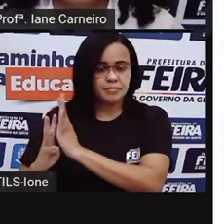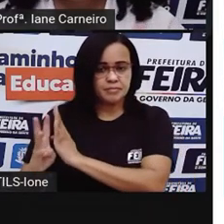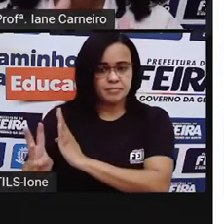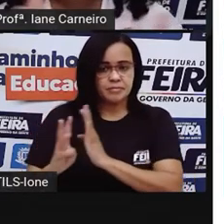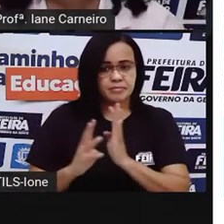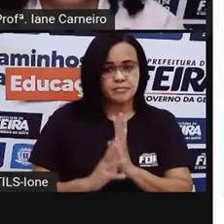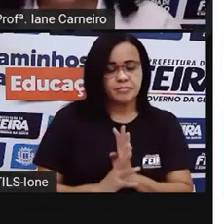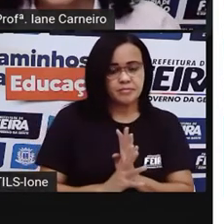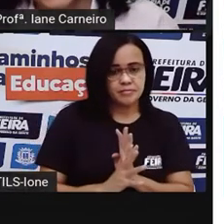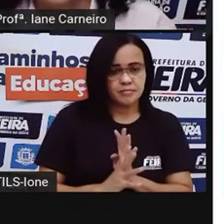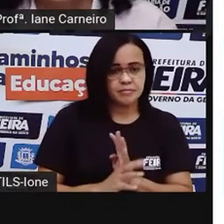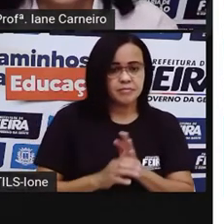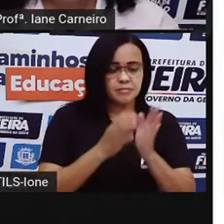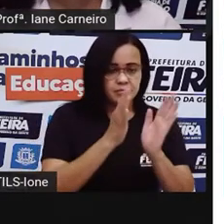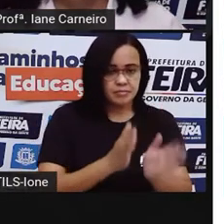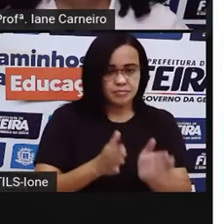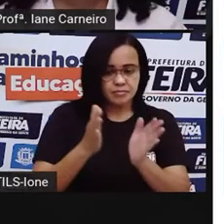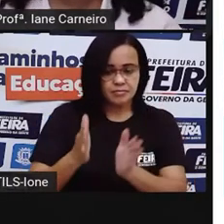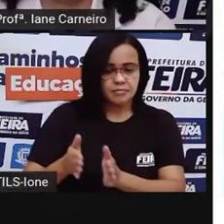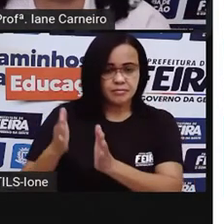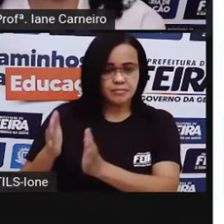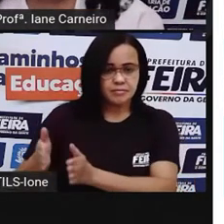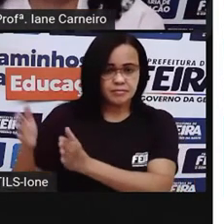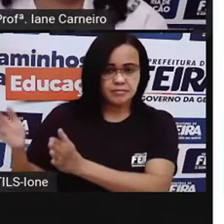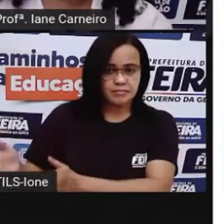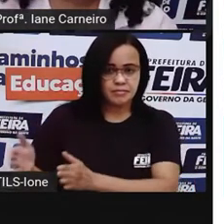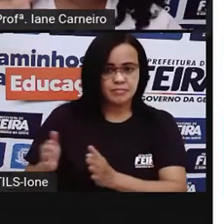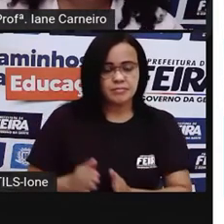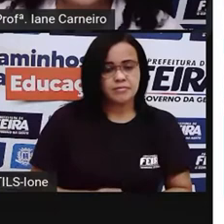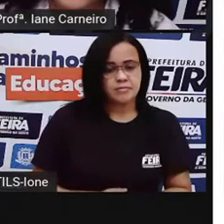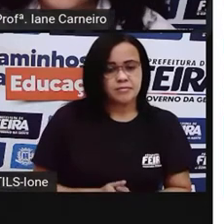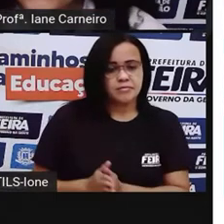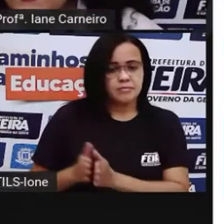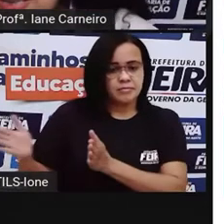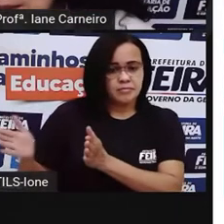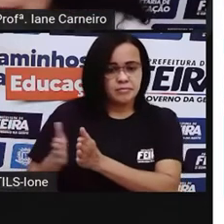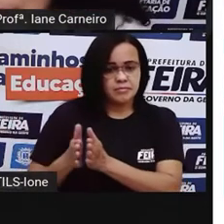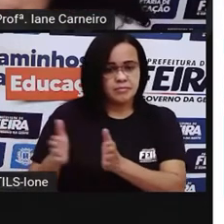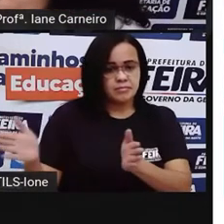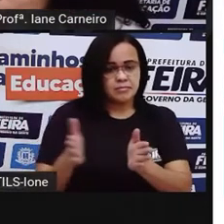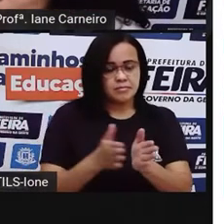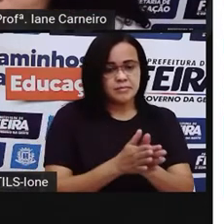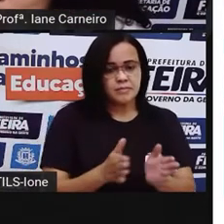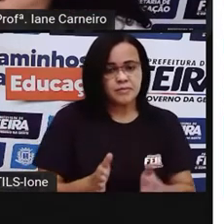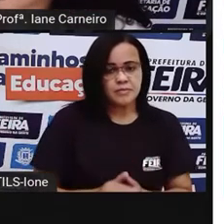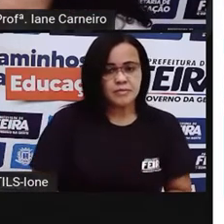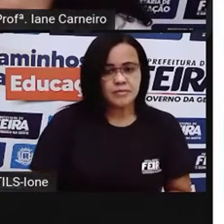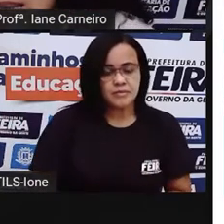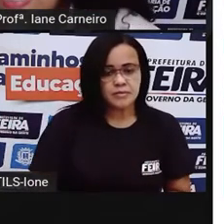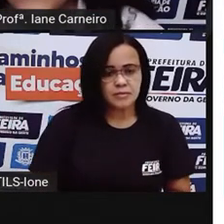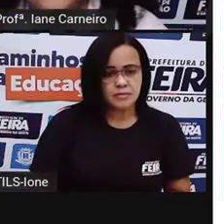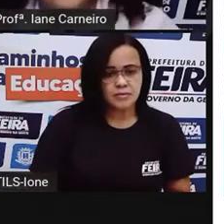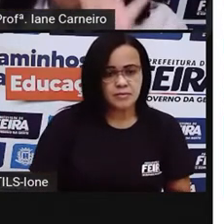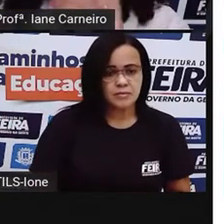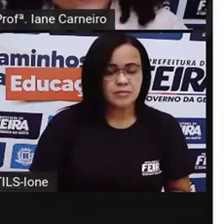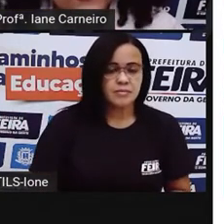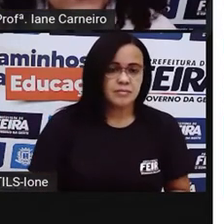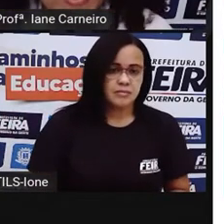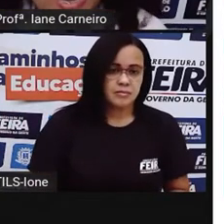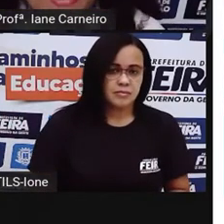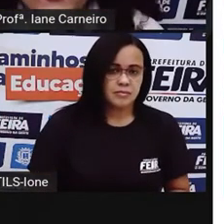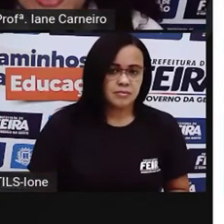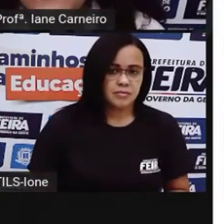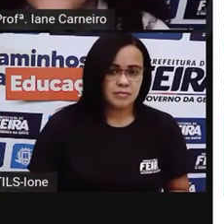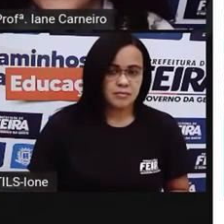na vertical, né? É uma cadeira lado a lado, formando, a gente percebe ali que tem uma, duas, quatro